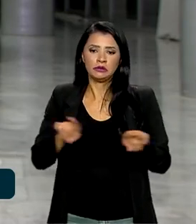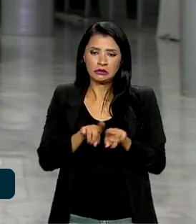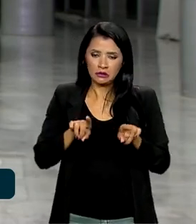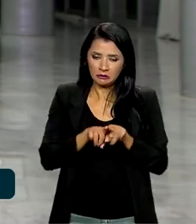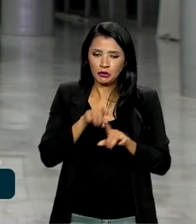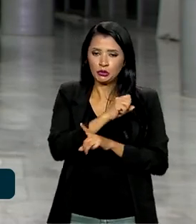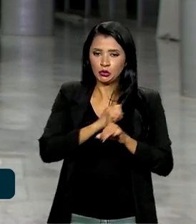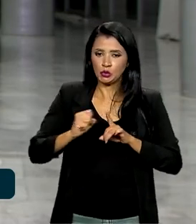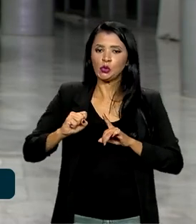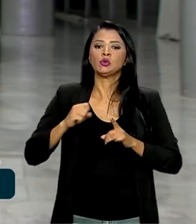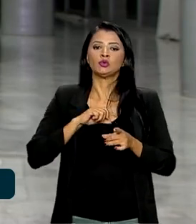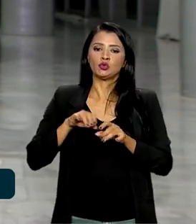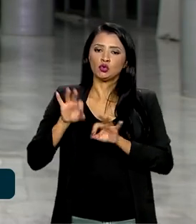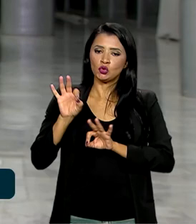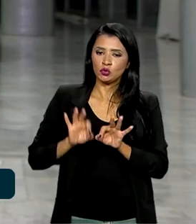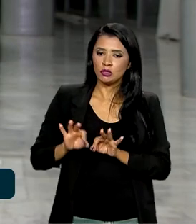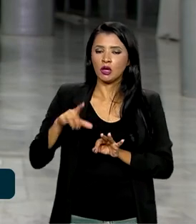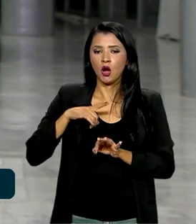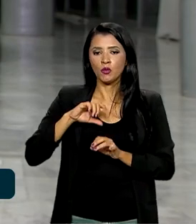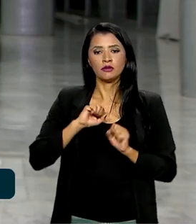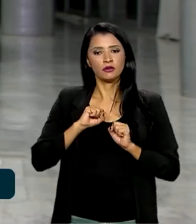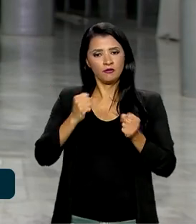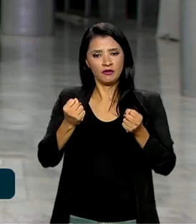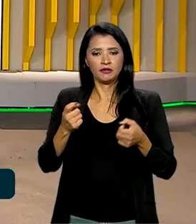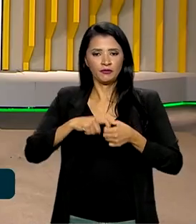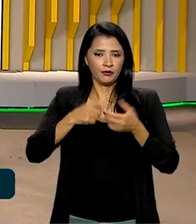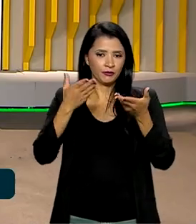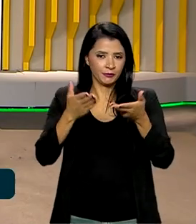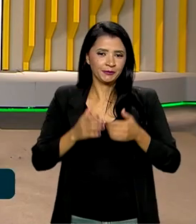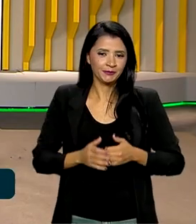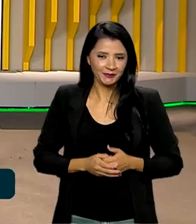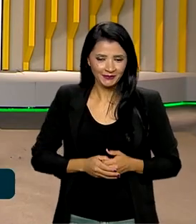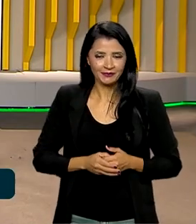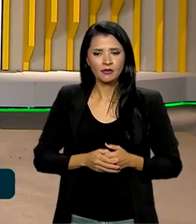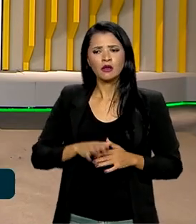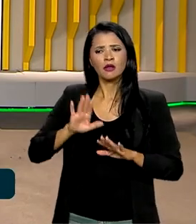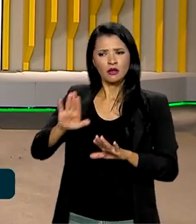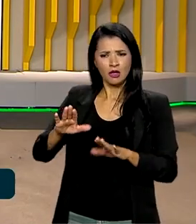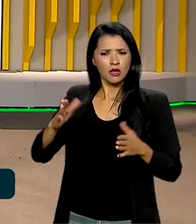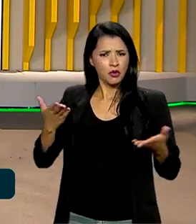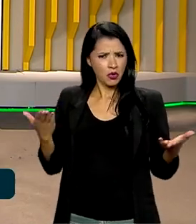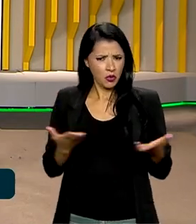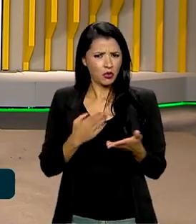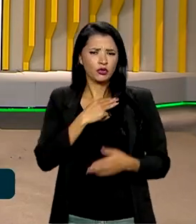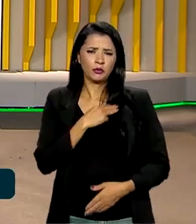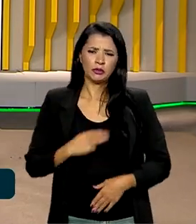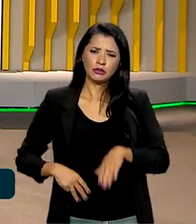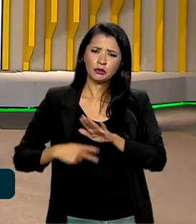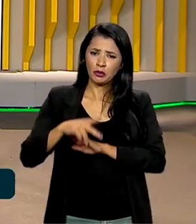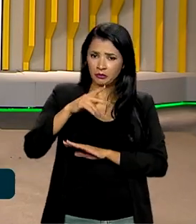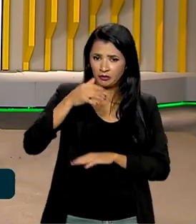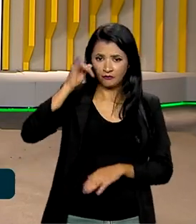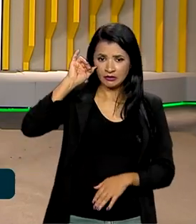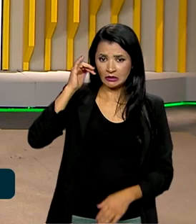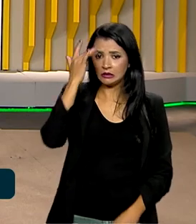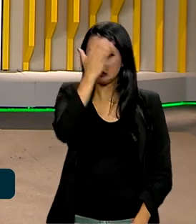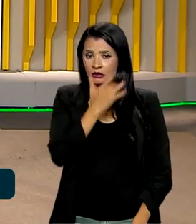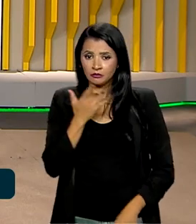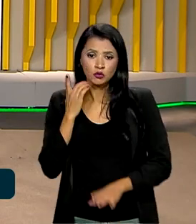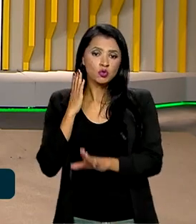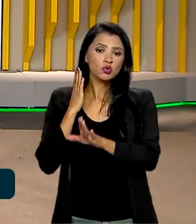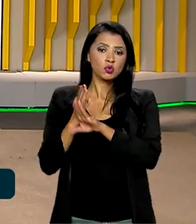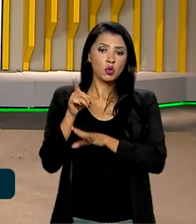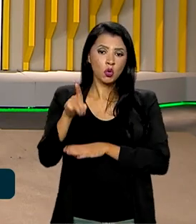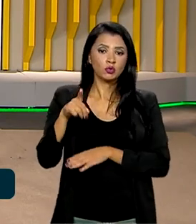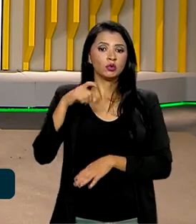social e defesa. Eu volto com você, Roberto. Agora, Pablo, hoje o ministro da Fazenda, Fernando Haddad, teve um encontro